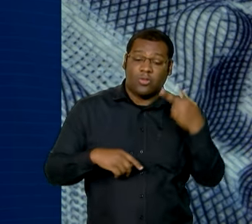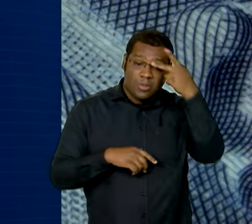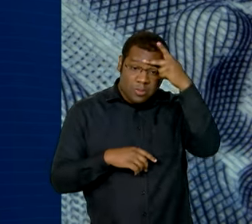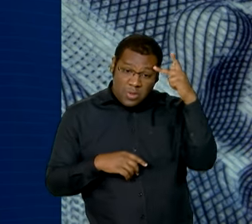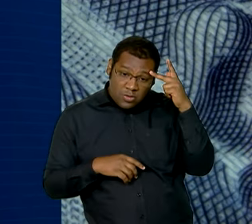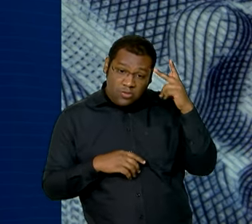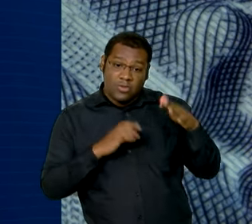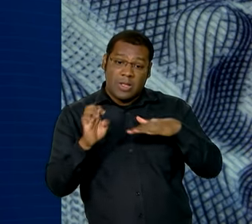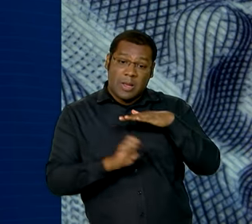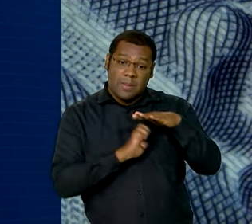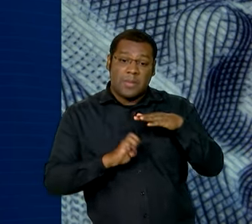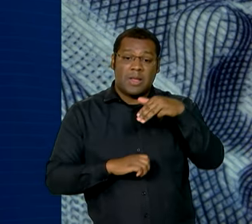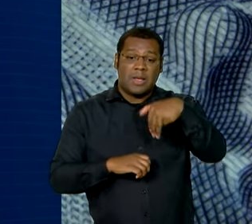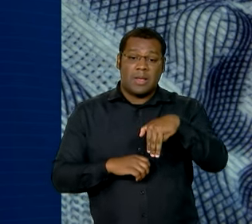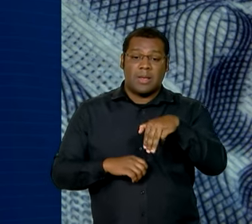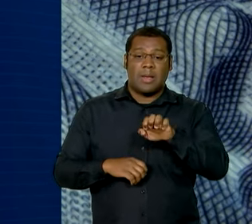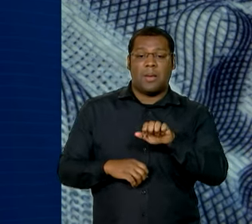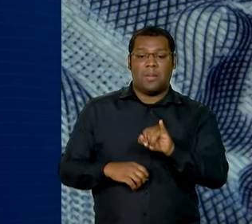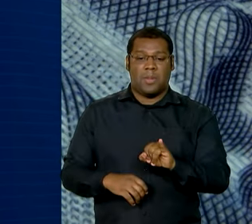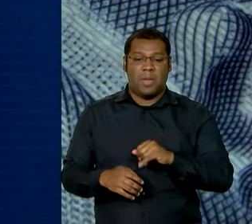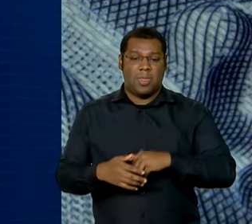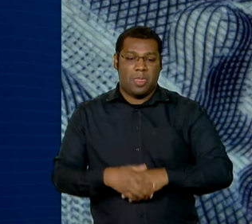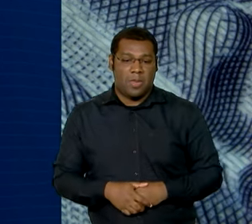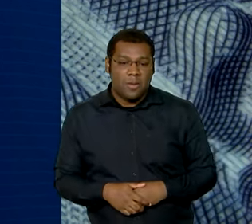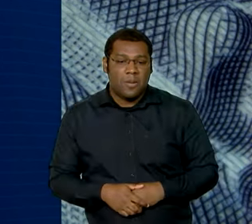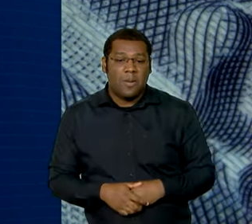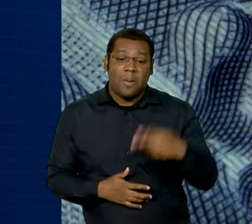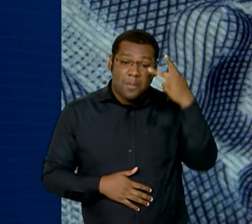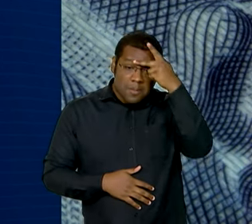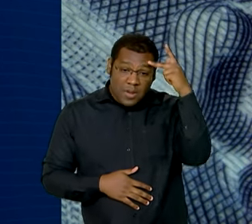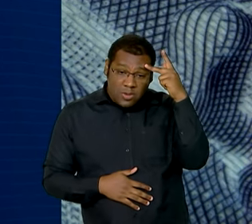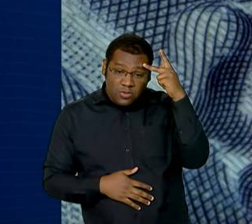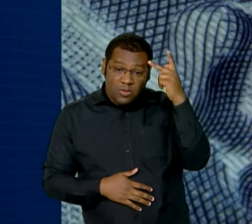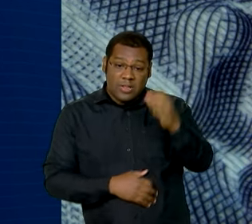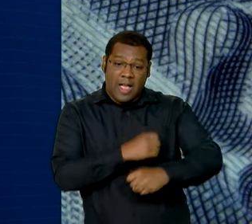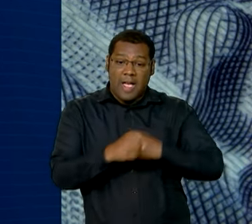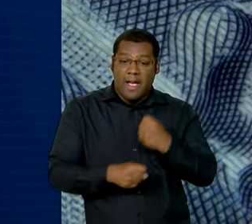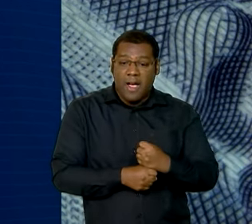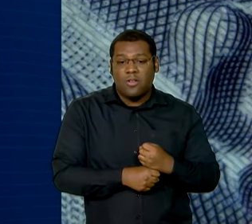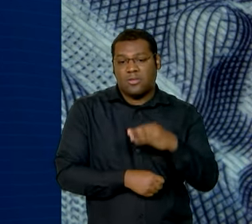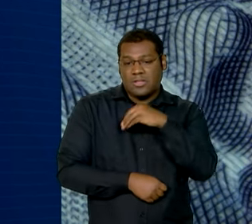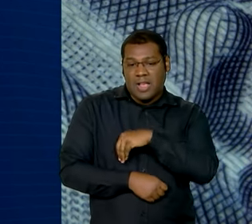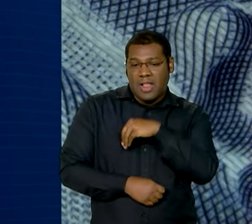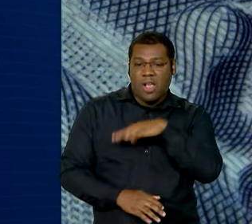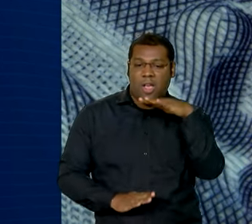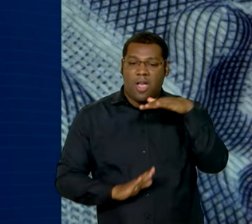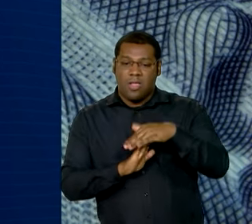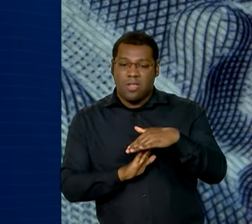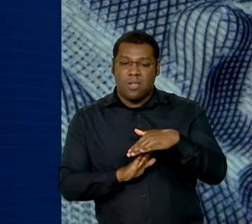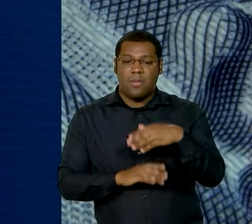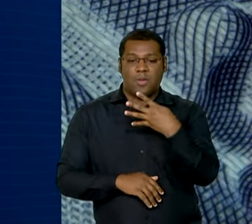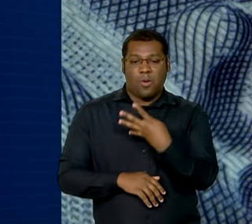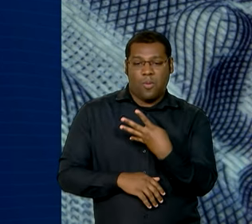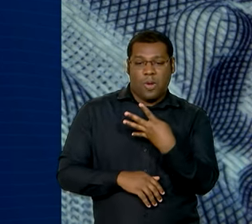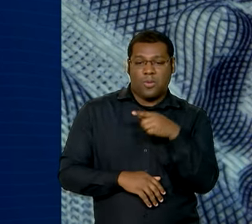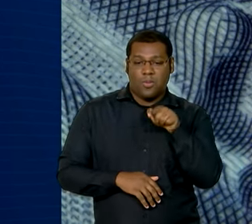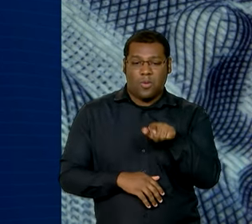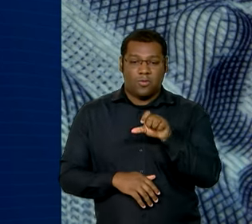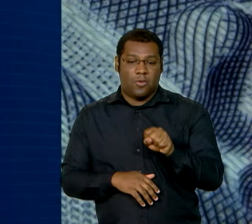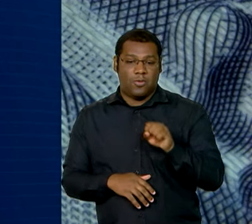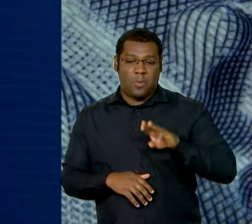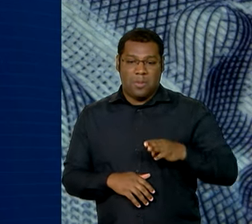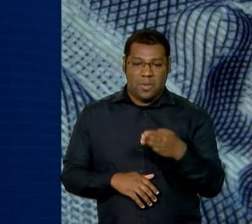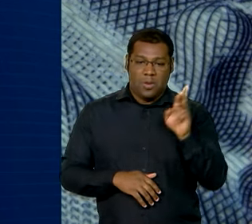com faturamento bruto anual de até 4,8 milhões de reais, e que tem dívidas